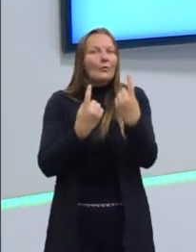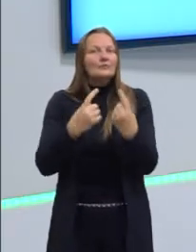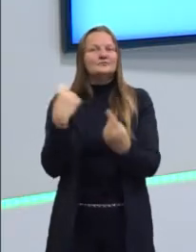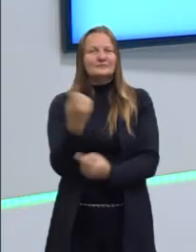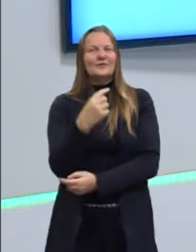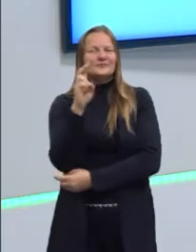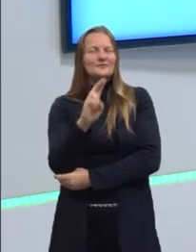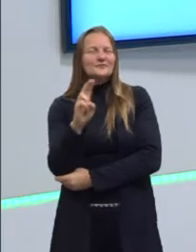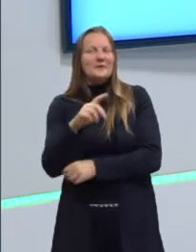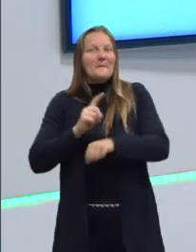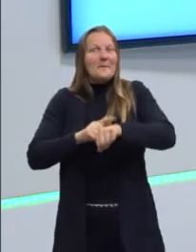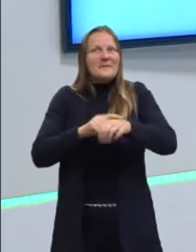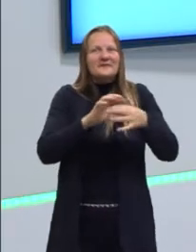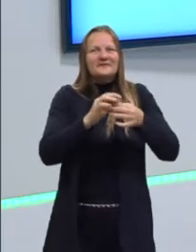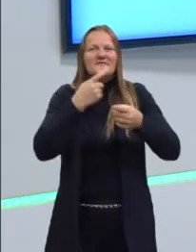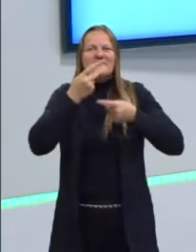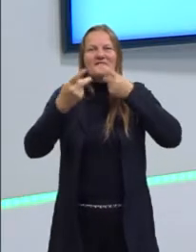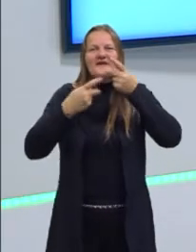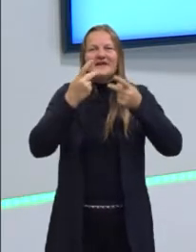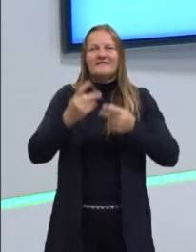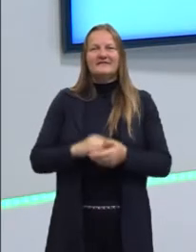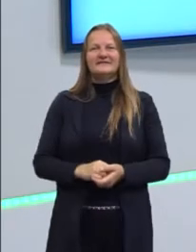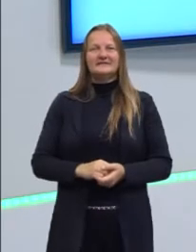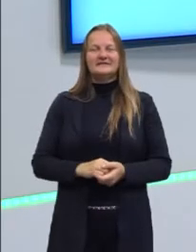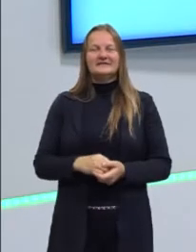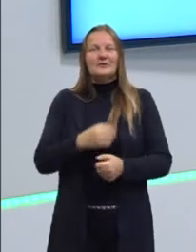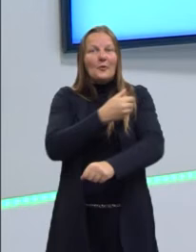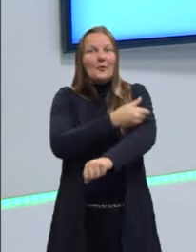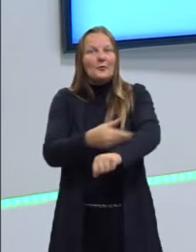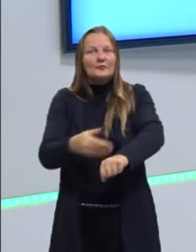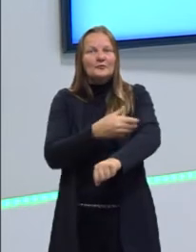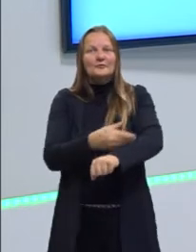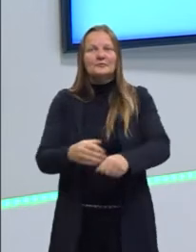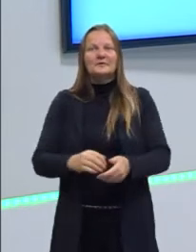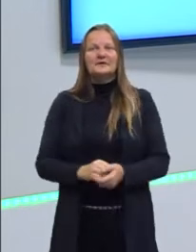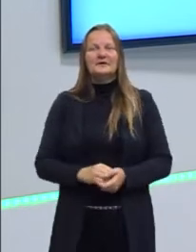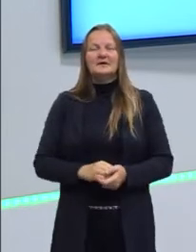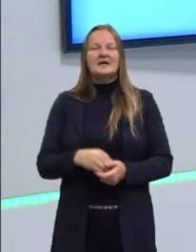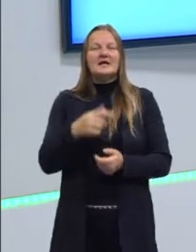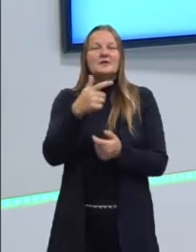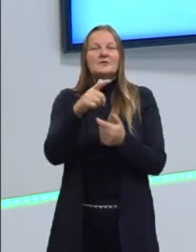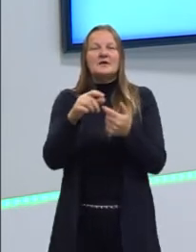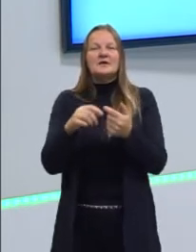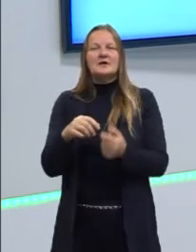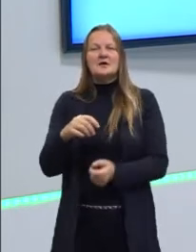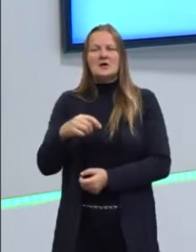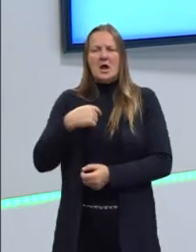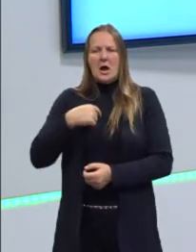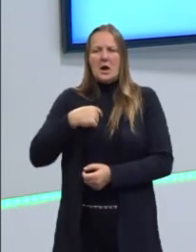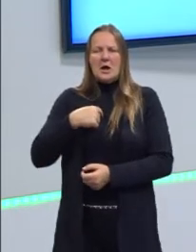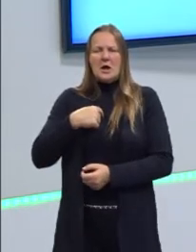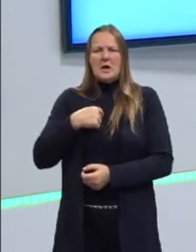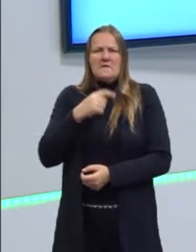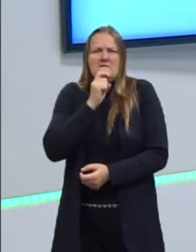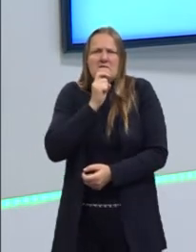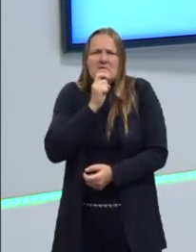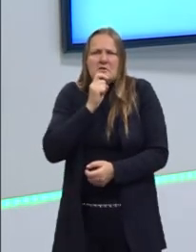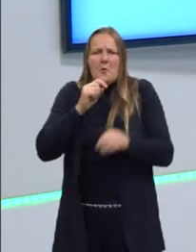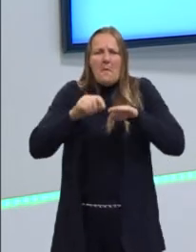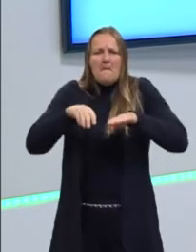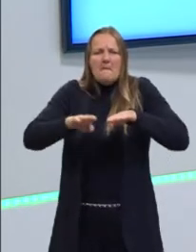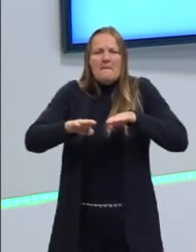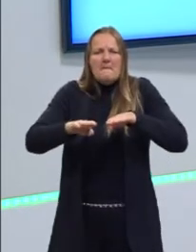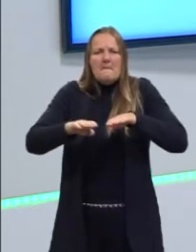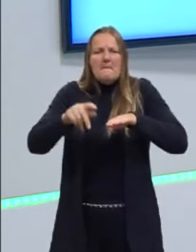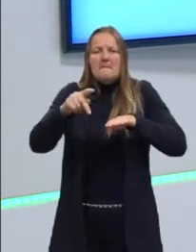nós, em alguns momentos de fala, a gente tem o costume de comer plural. Que frio nos meus pés. Não é assim?